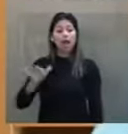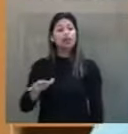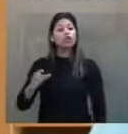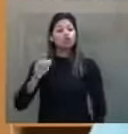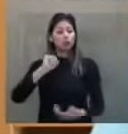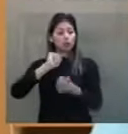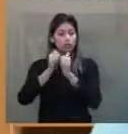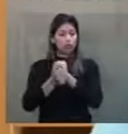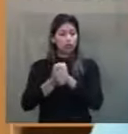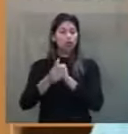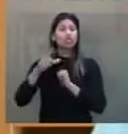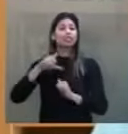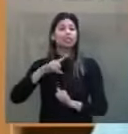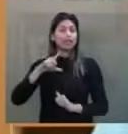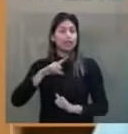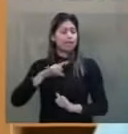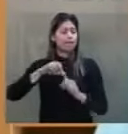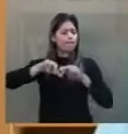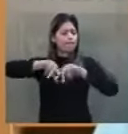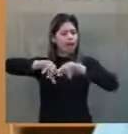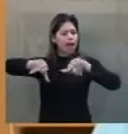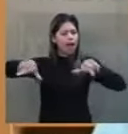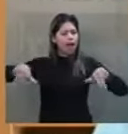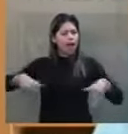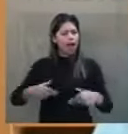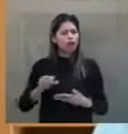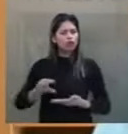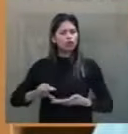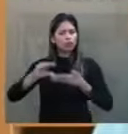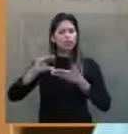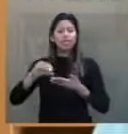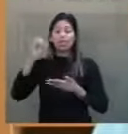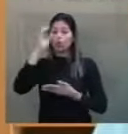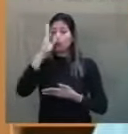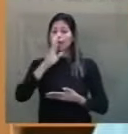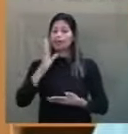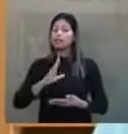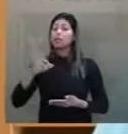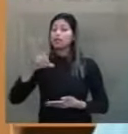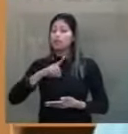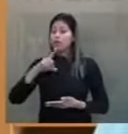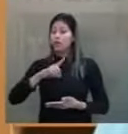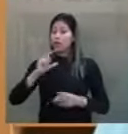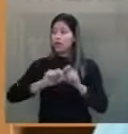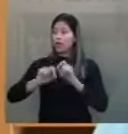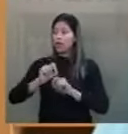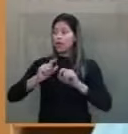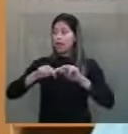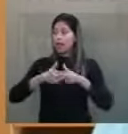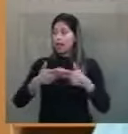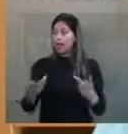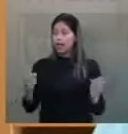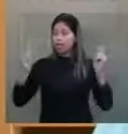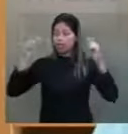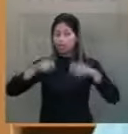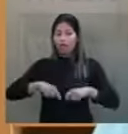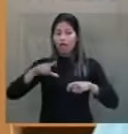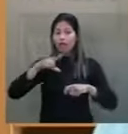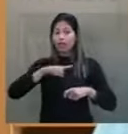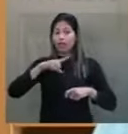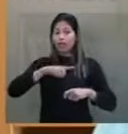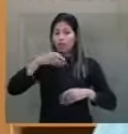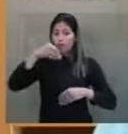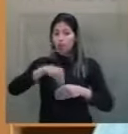conselhos de educação, entidade de âmbito governamental, incumbidas de